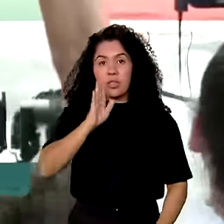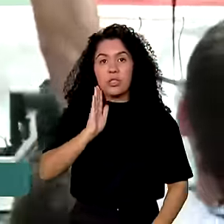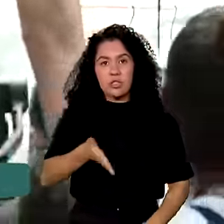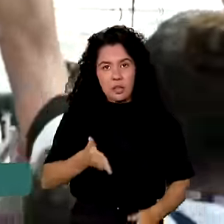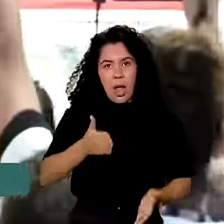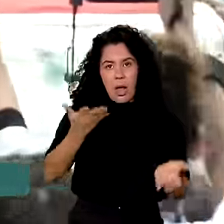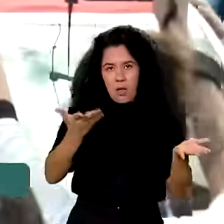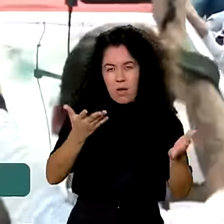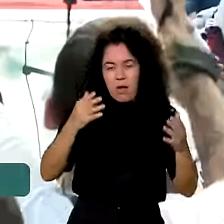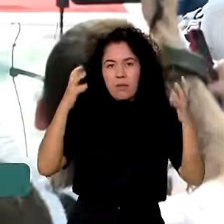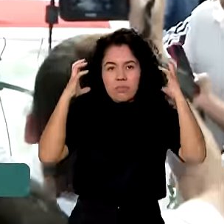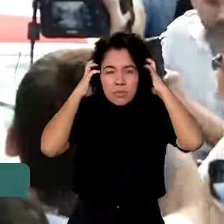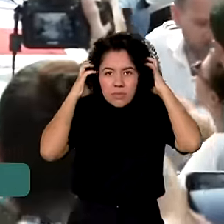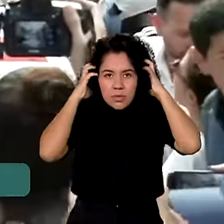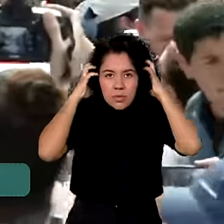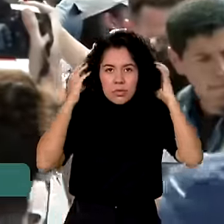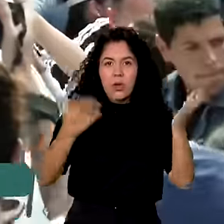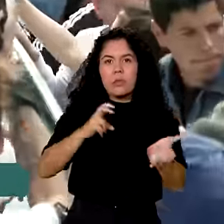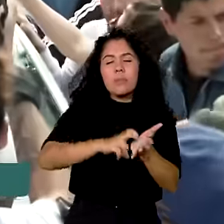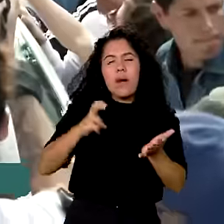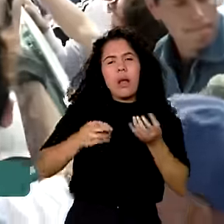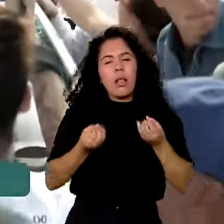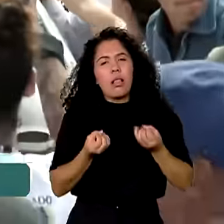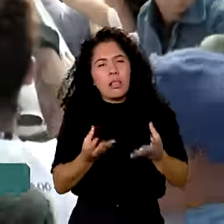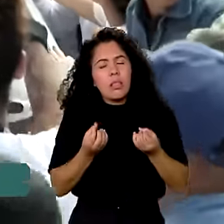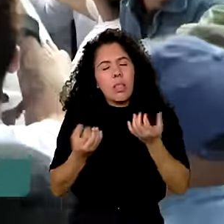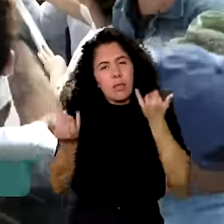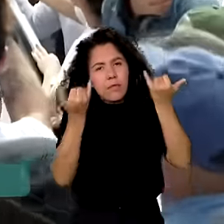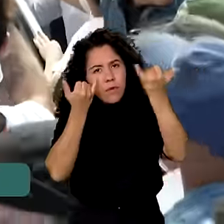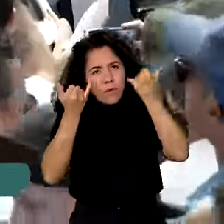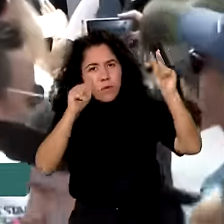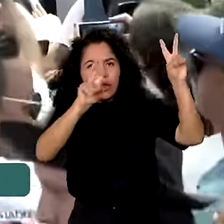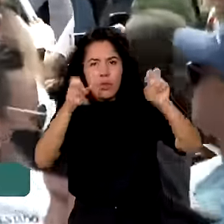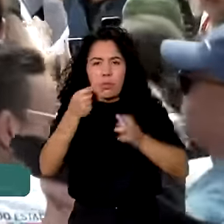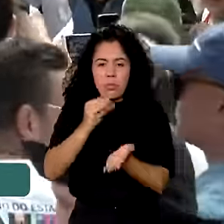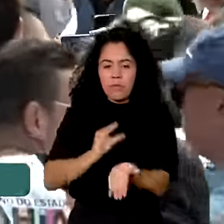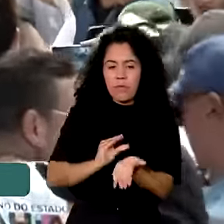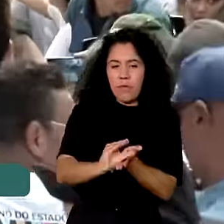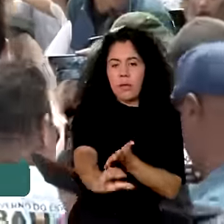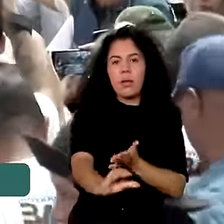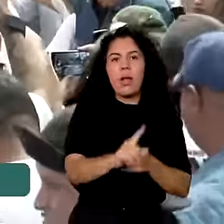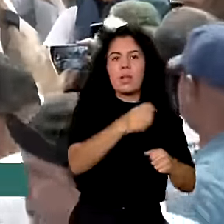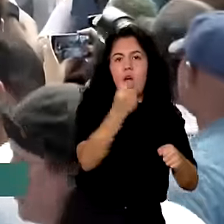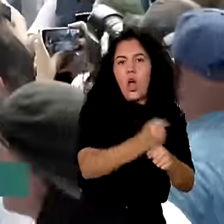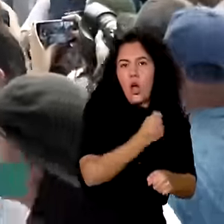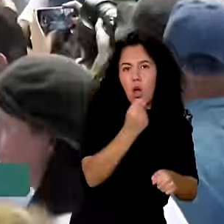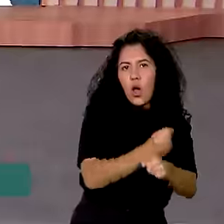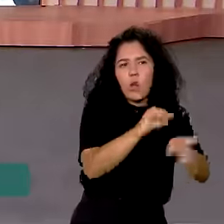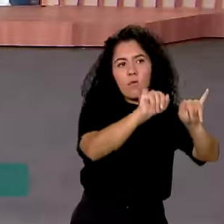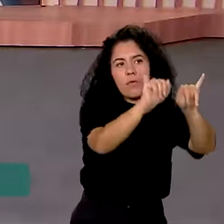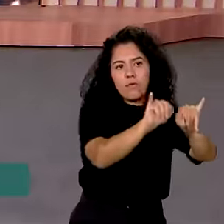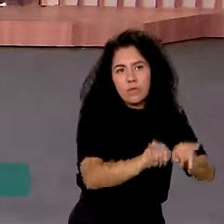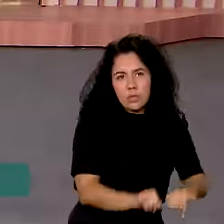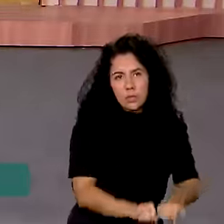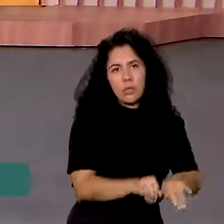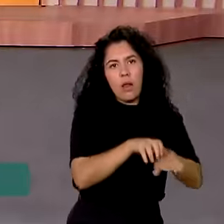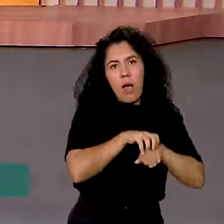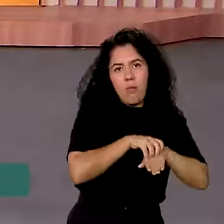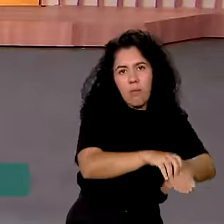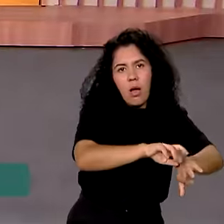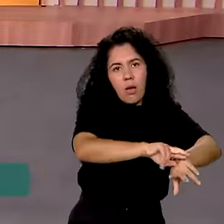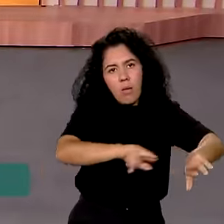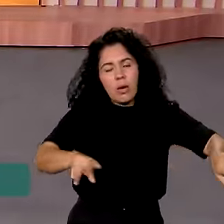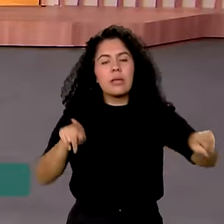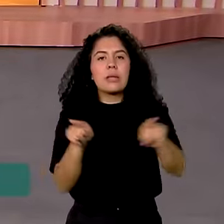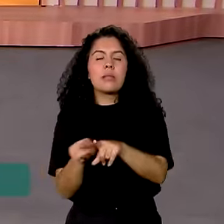cedo, a Rádio Sociedade fez um balanço dos investimentos para o Estado, que vão desde obras de infraestrutura rodoviária até